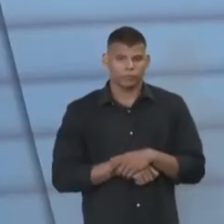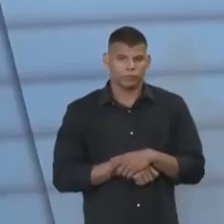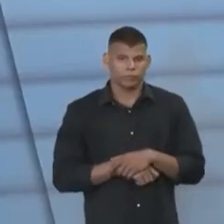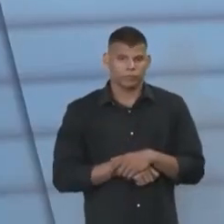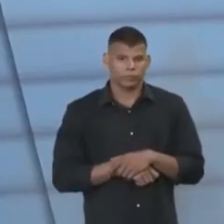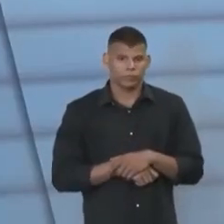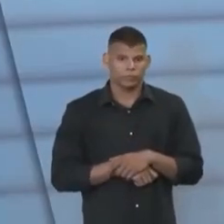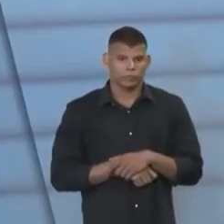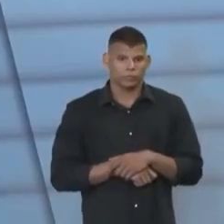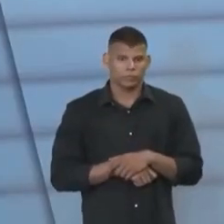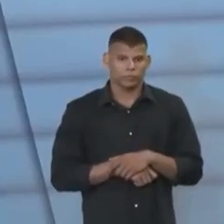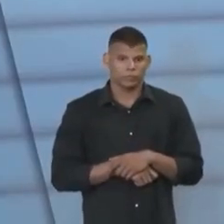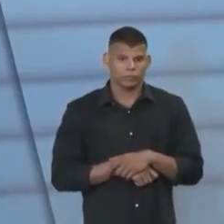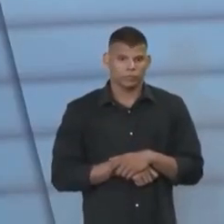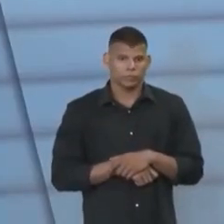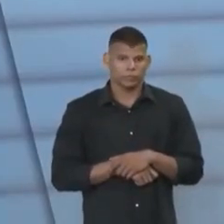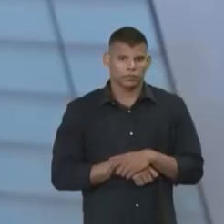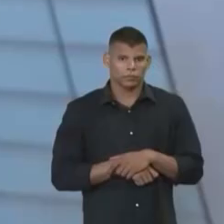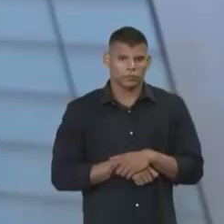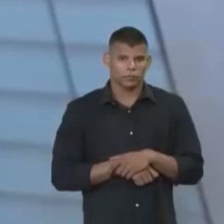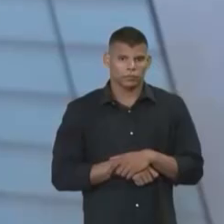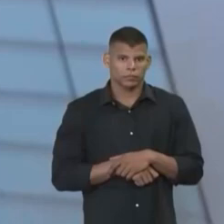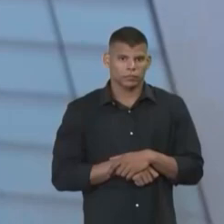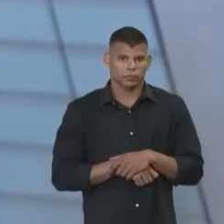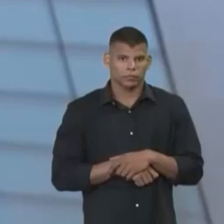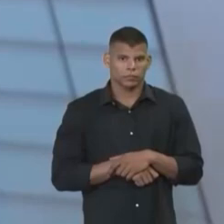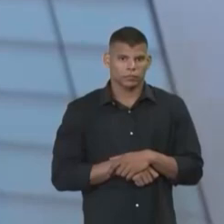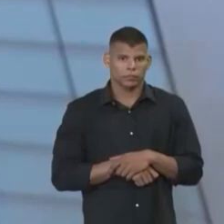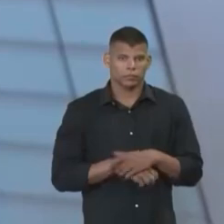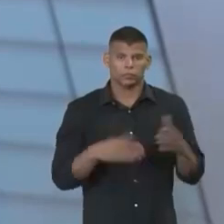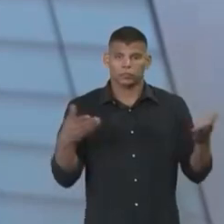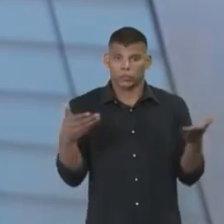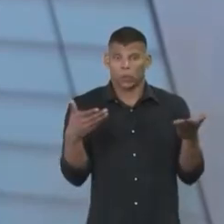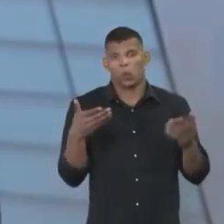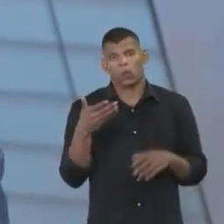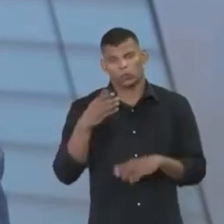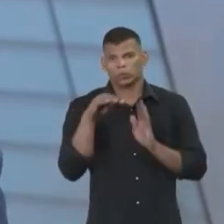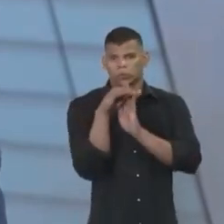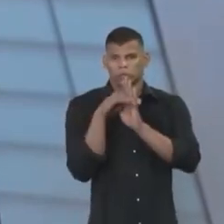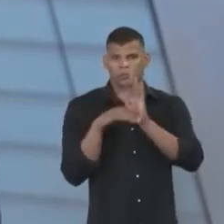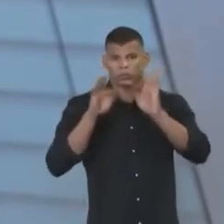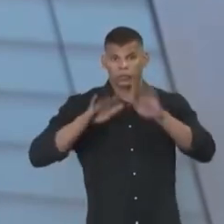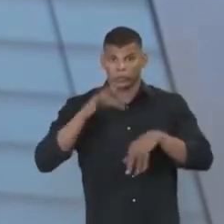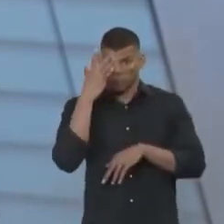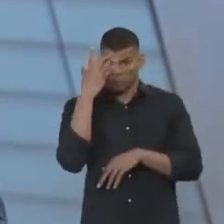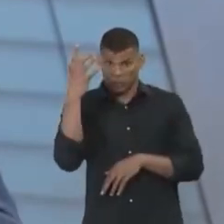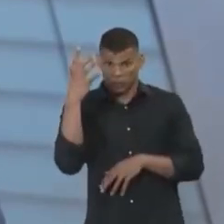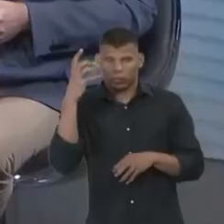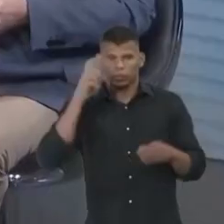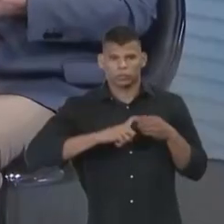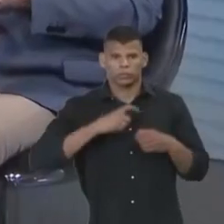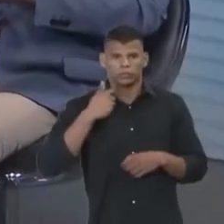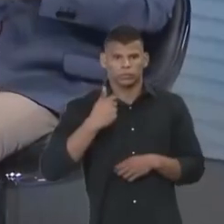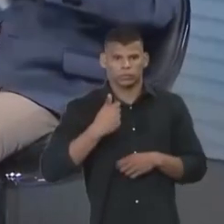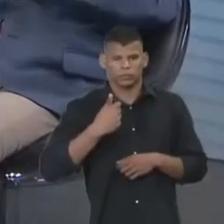bom. Sempre é muito bom quando a senhora vem aqui ao programa. O Questão de Ordem fica por aqui. Amanhã a volta. Até lá.